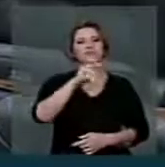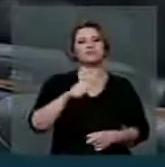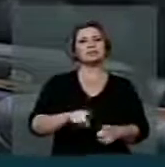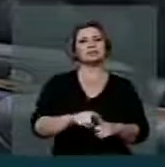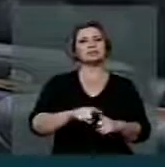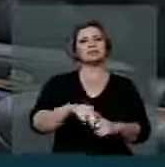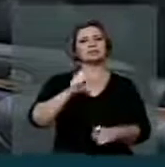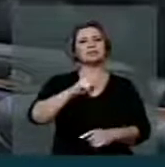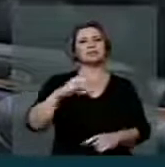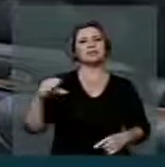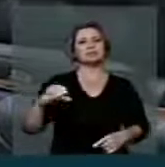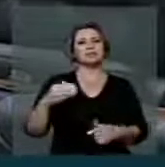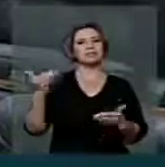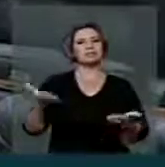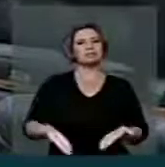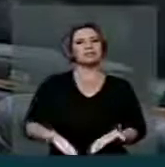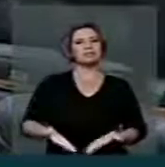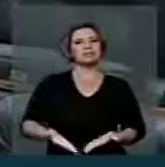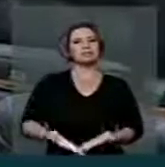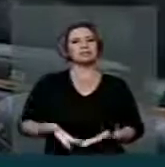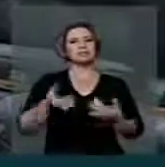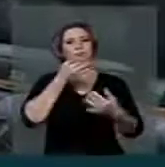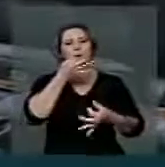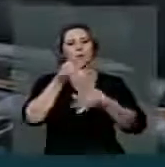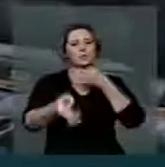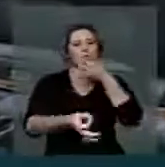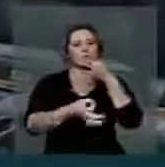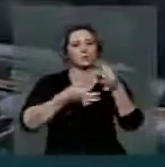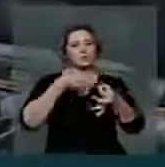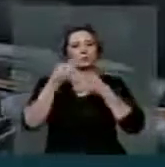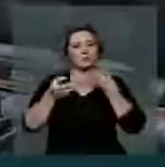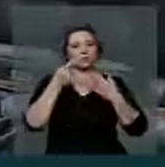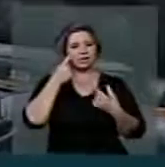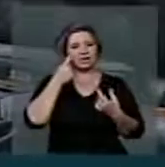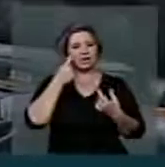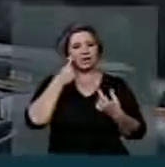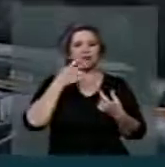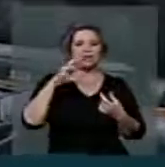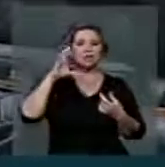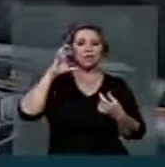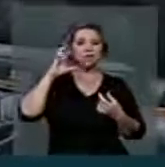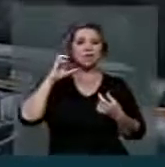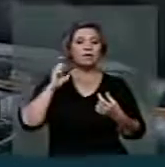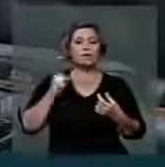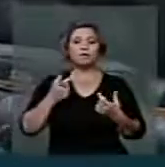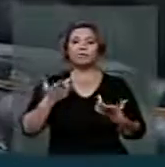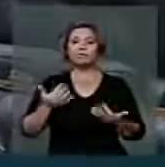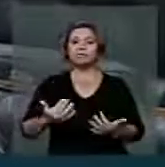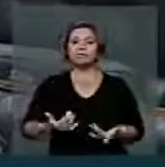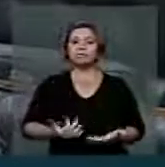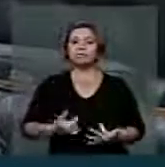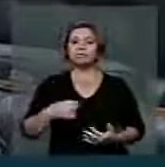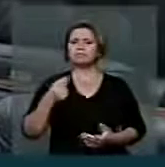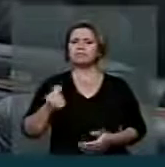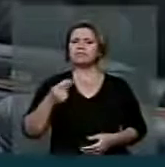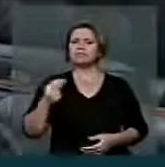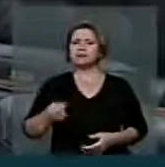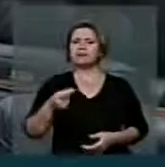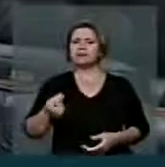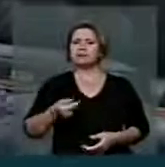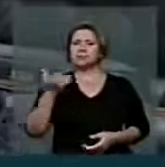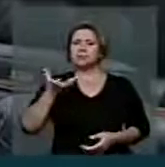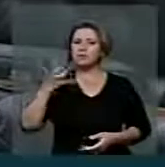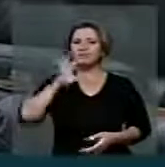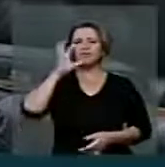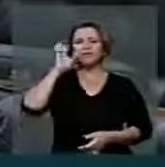Catarina, com essa colocação, que eu queria ver isso, ouvir isso. Há muito tempo, há